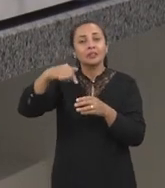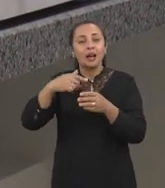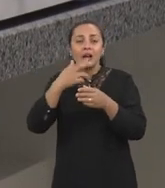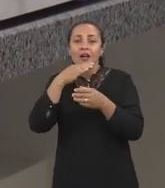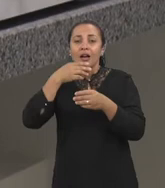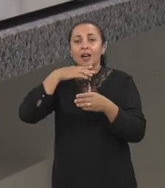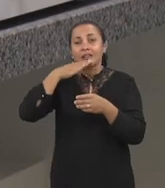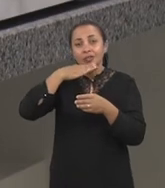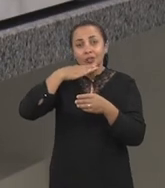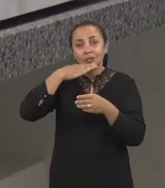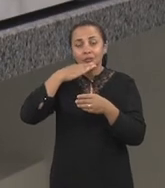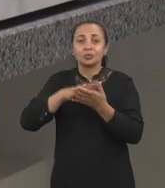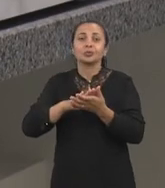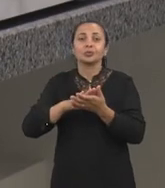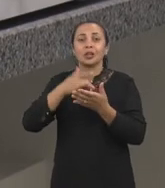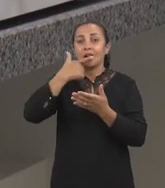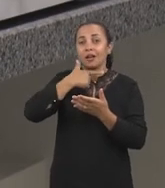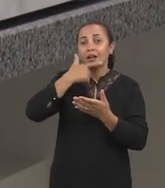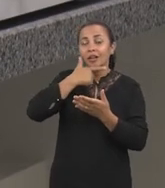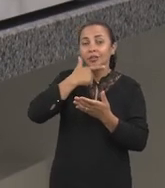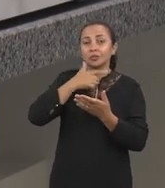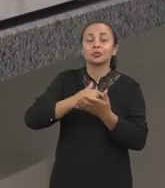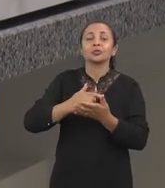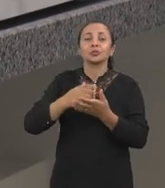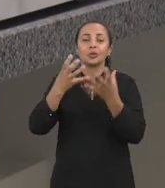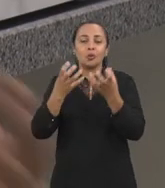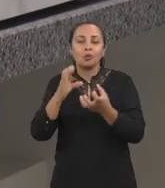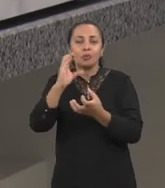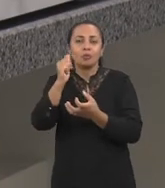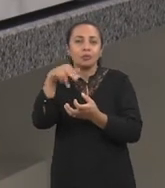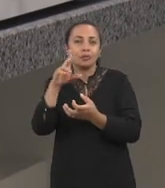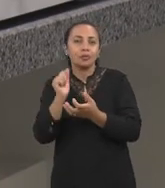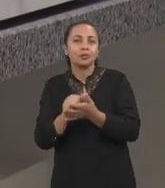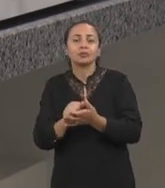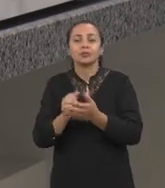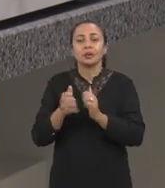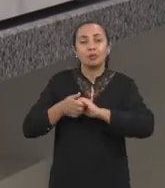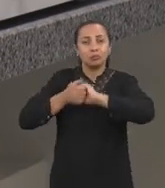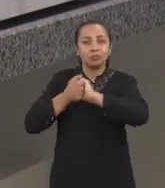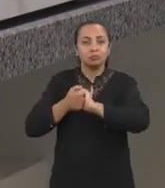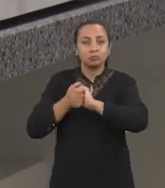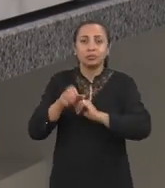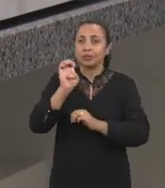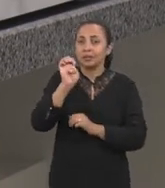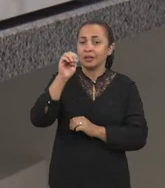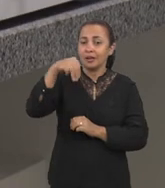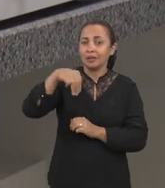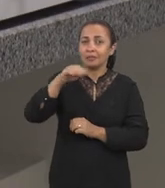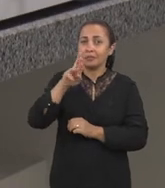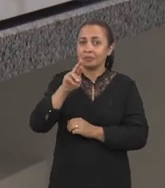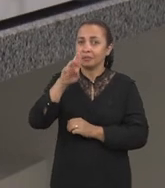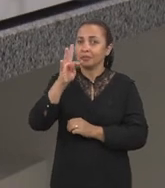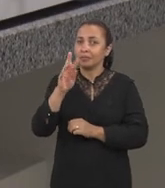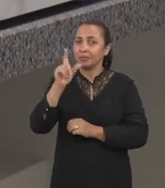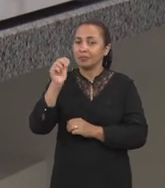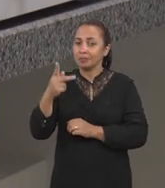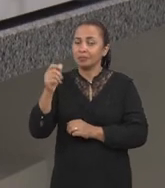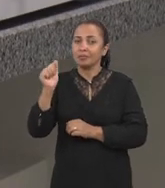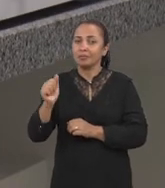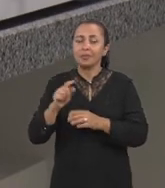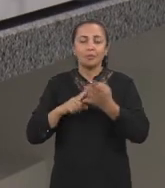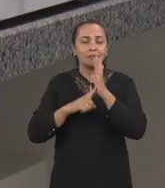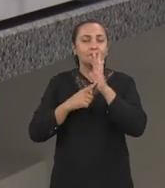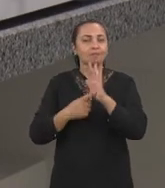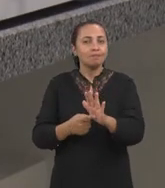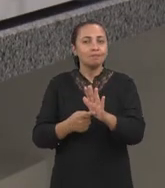bactérias lácticas que foram selecionadas pelos nossos parceiros da Embrapa, elas apresentaram um